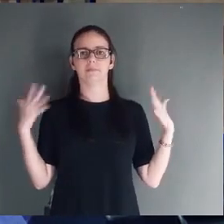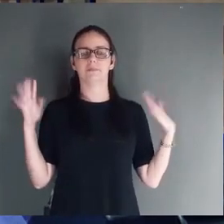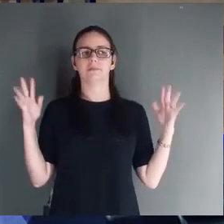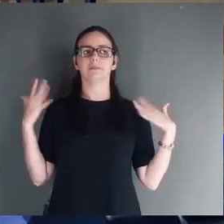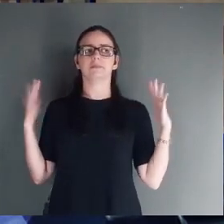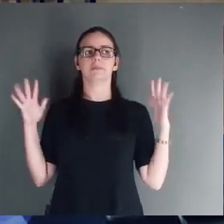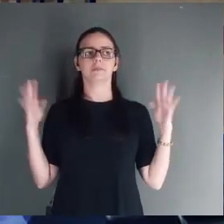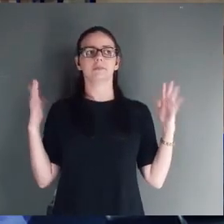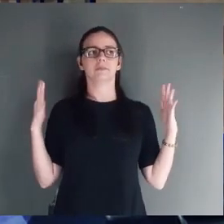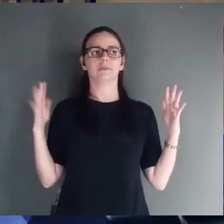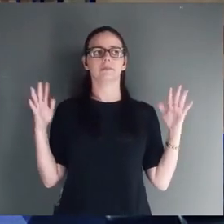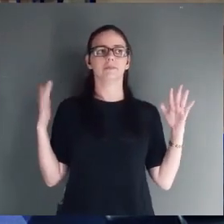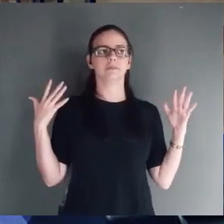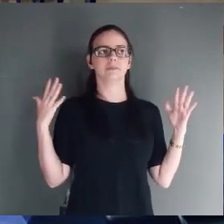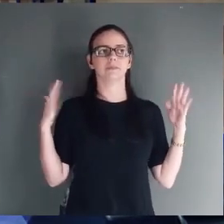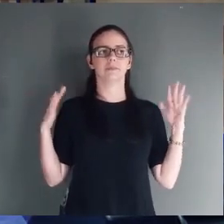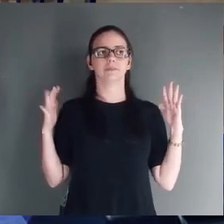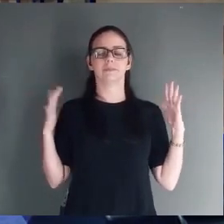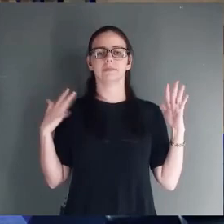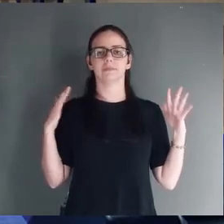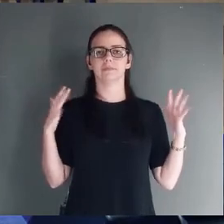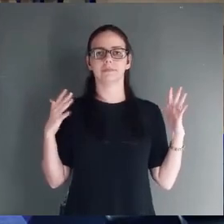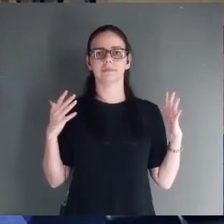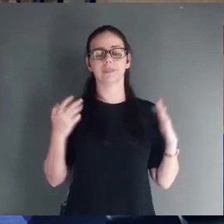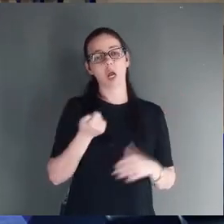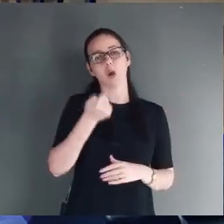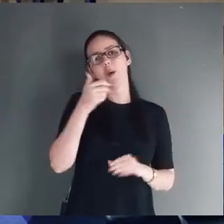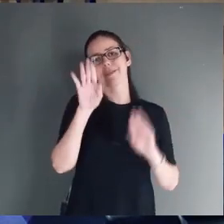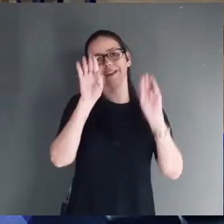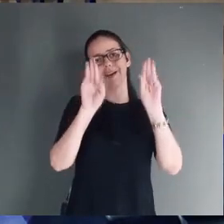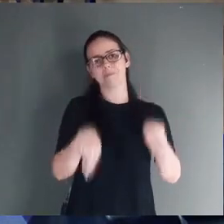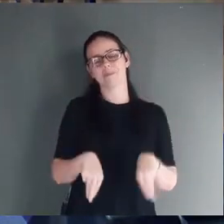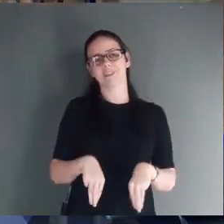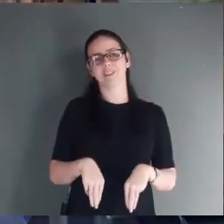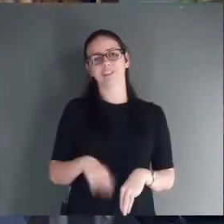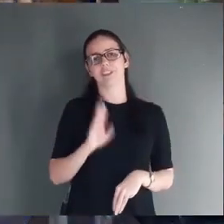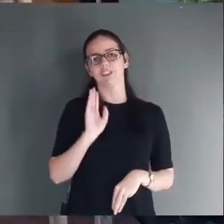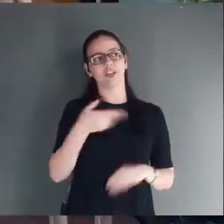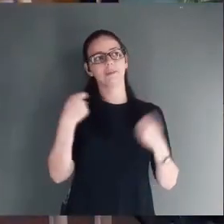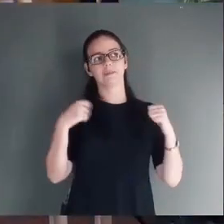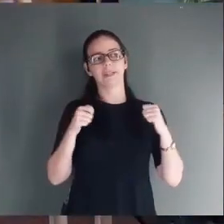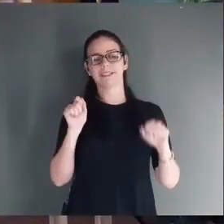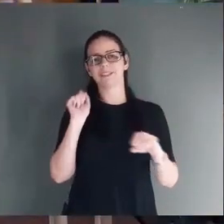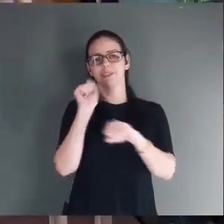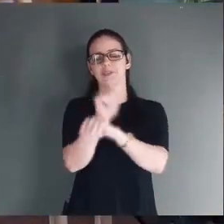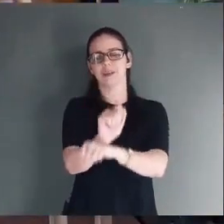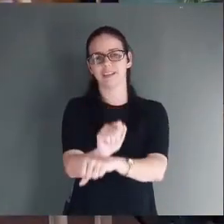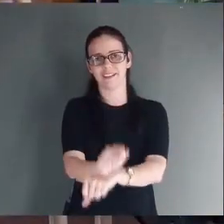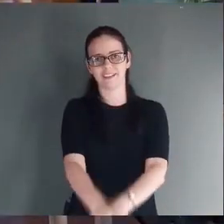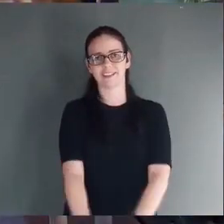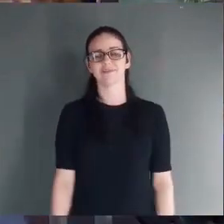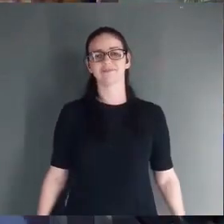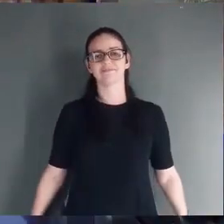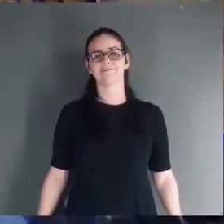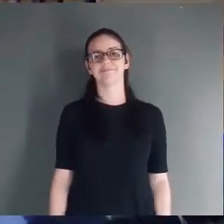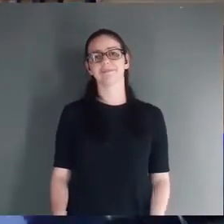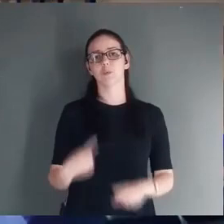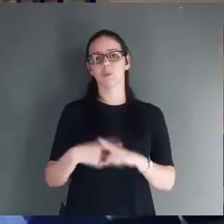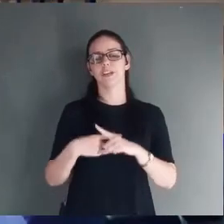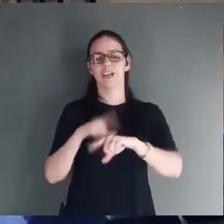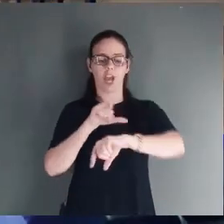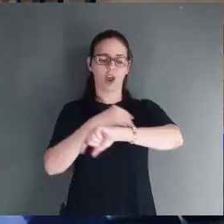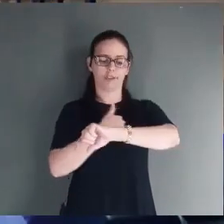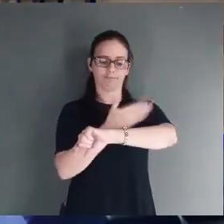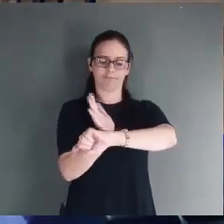Aplausos. Aplausos. Aplausos. Aplausos. Eu tenho que parar. Não vou continuar não. Eu tenho que parar aqui. Porque o horário já está